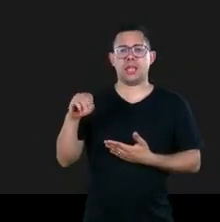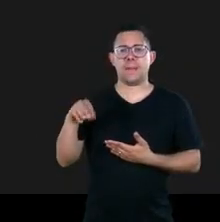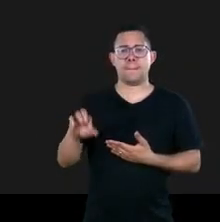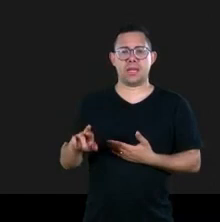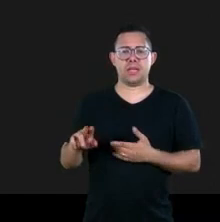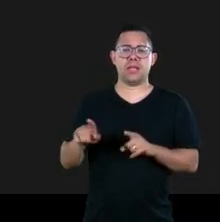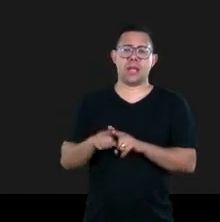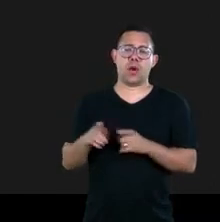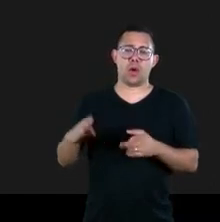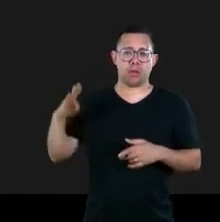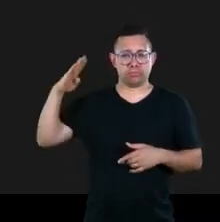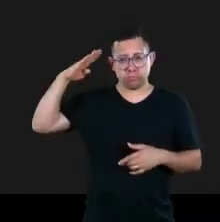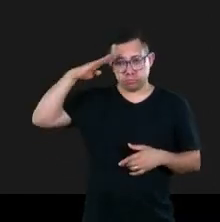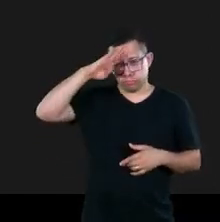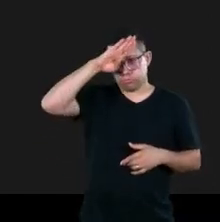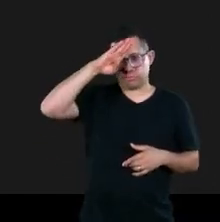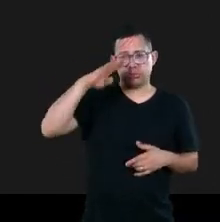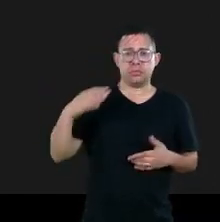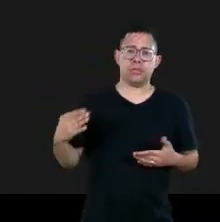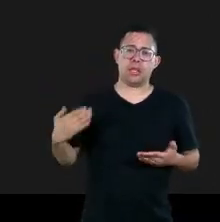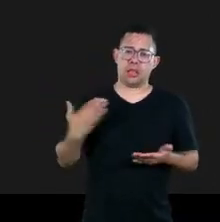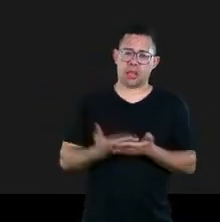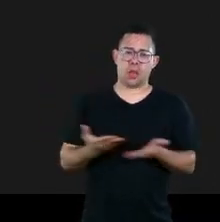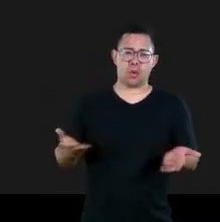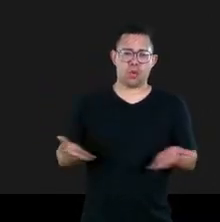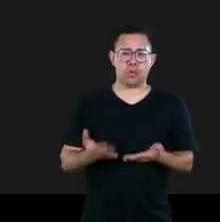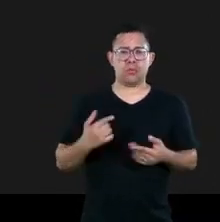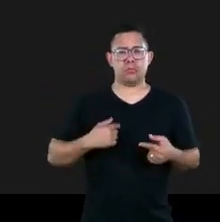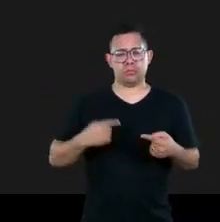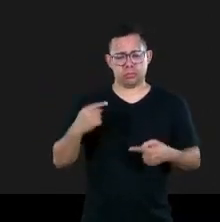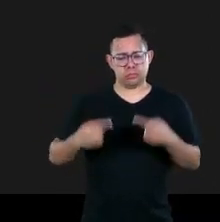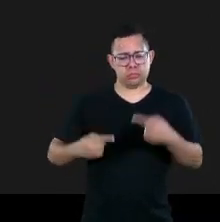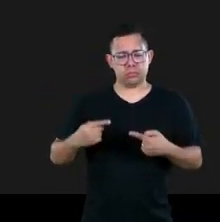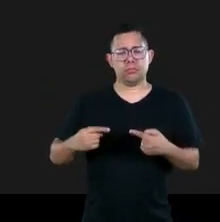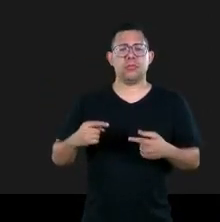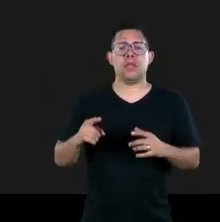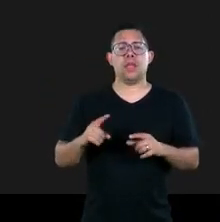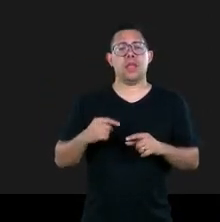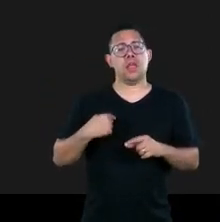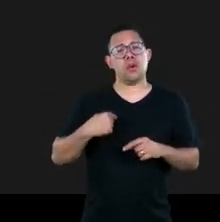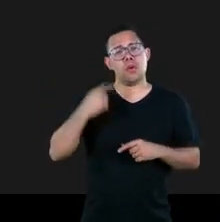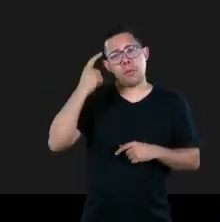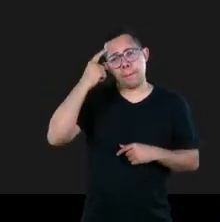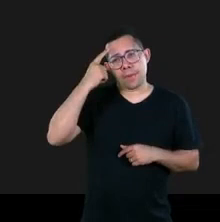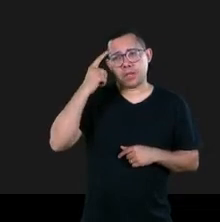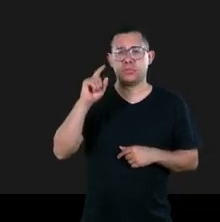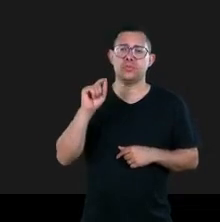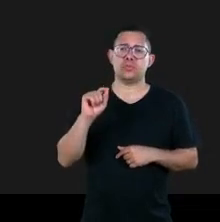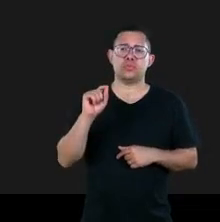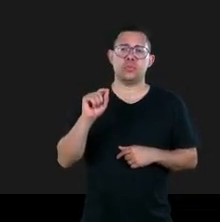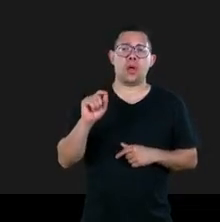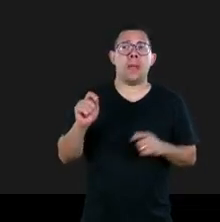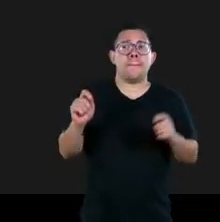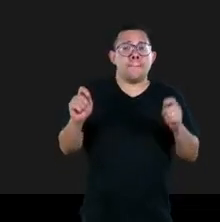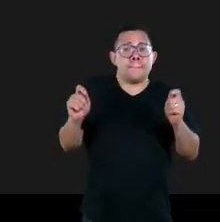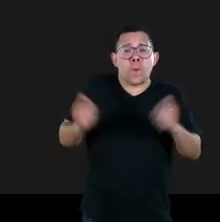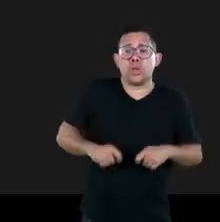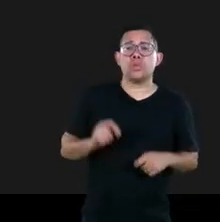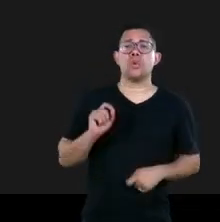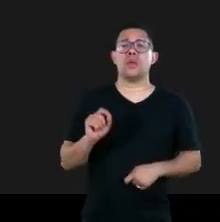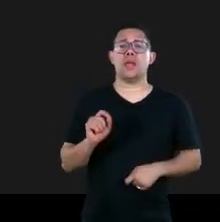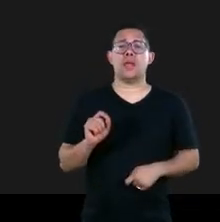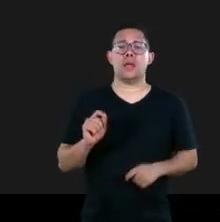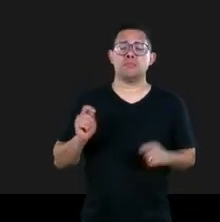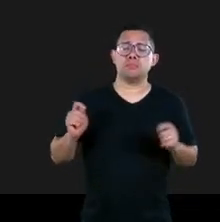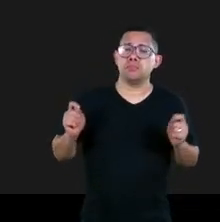eu acho que para além dessa discussão eu fico pensando o que que o que que mais é possível sabe em